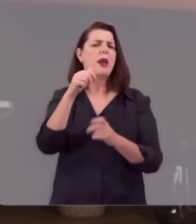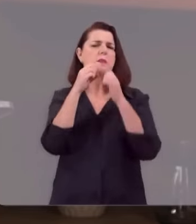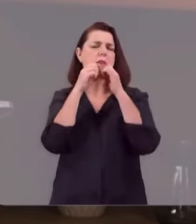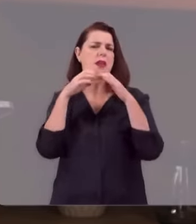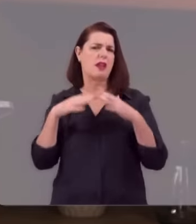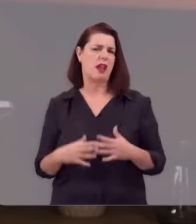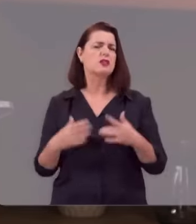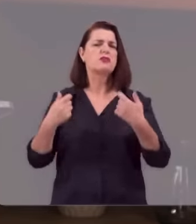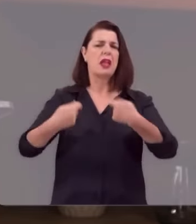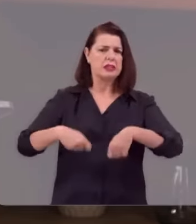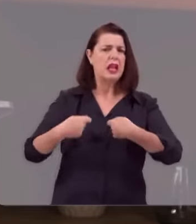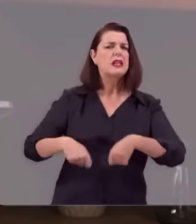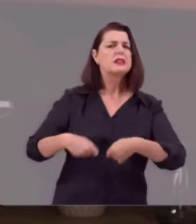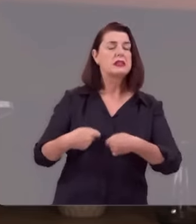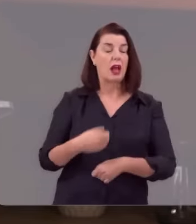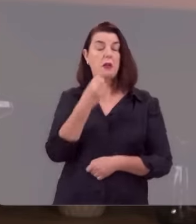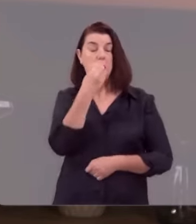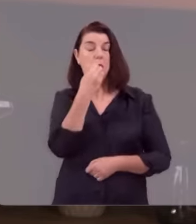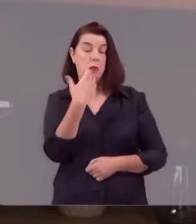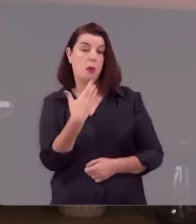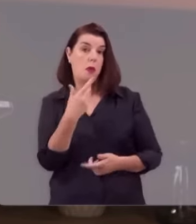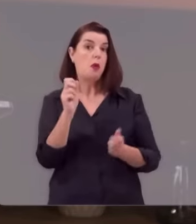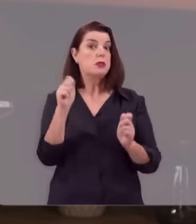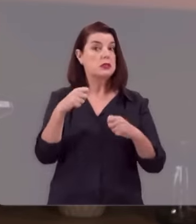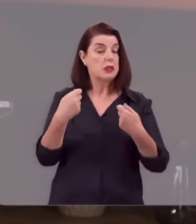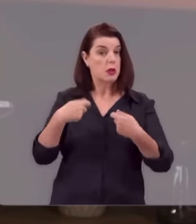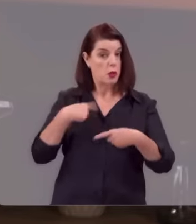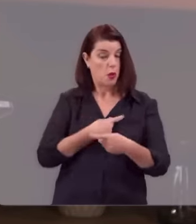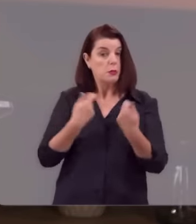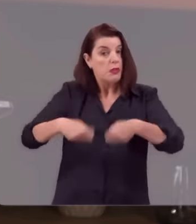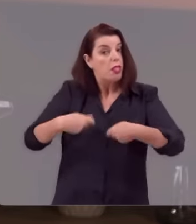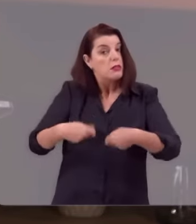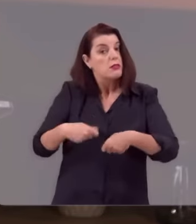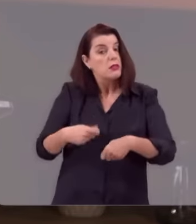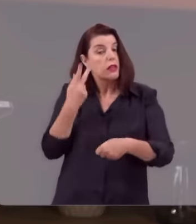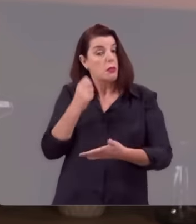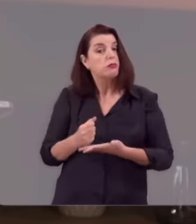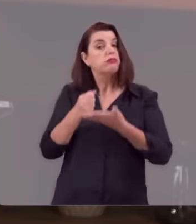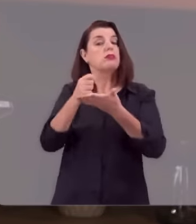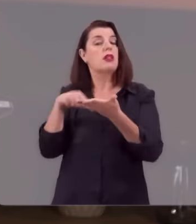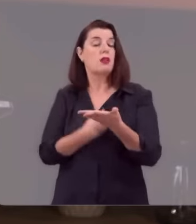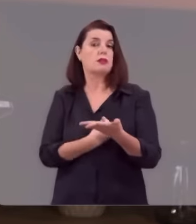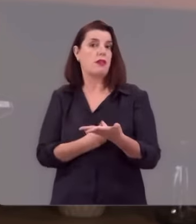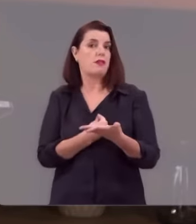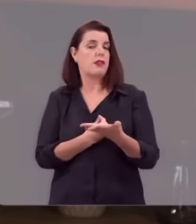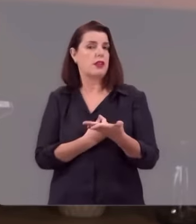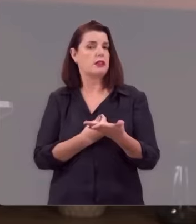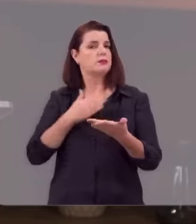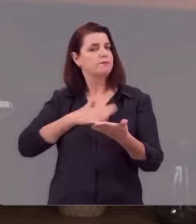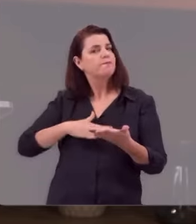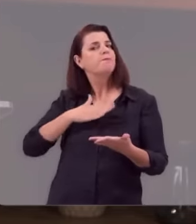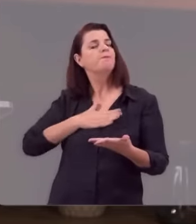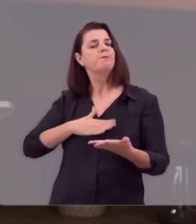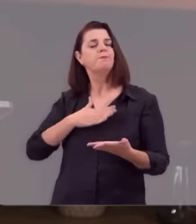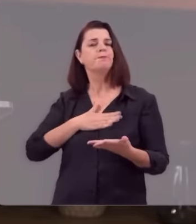dinheiro é necessário, dinheiro é bom, precisamos dele, para o nosso sustento, para o nosso conforto